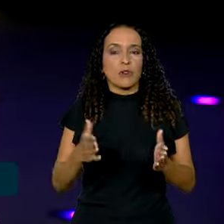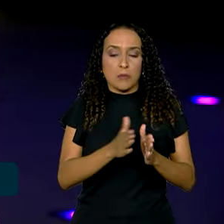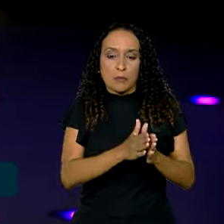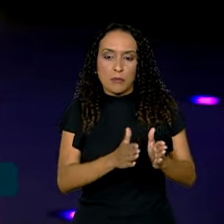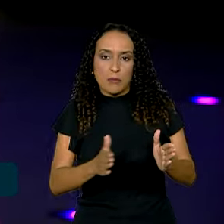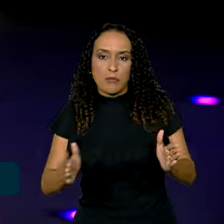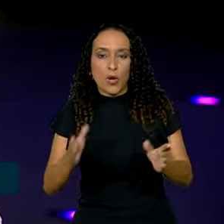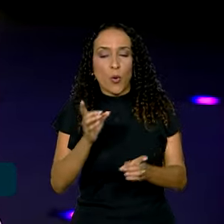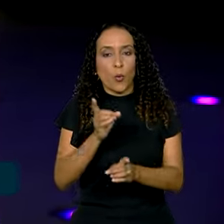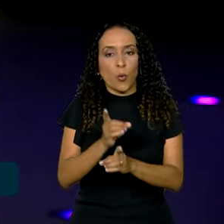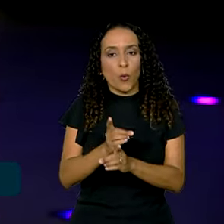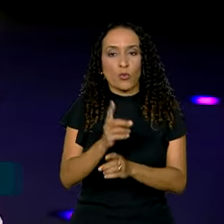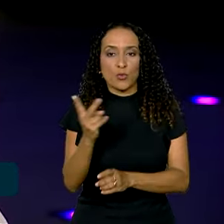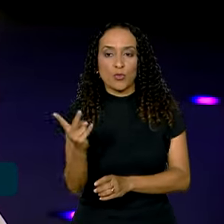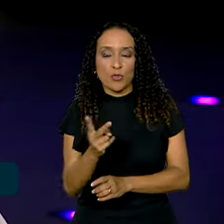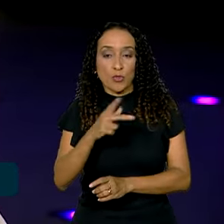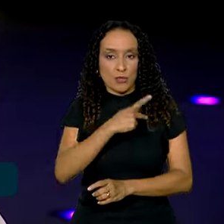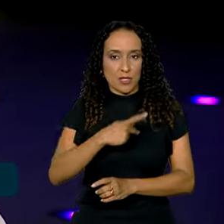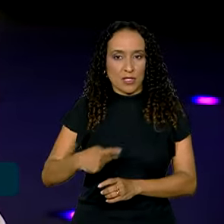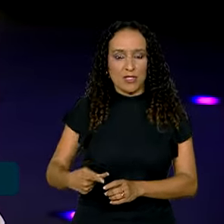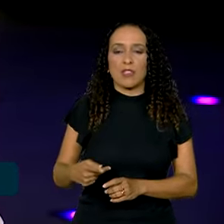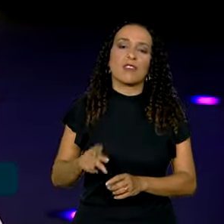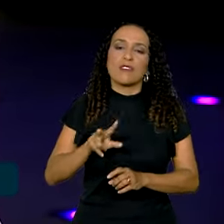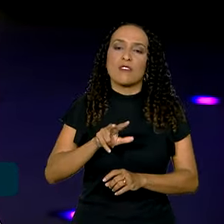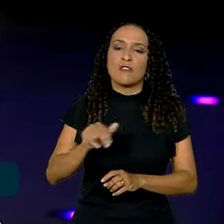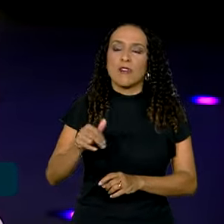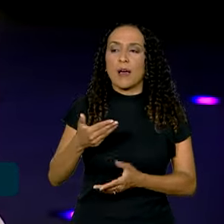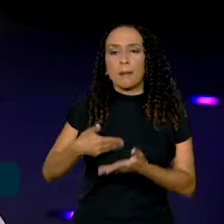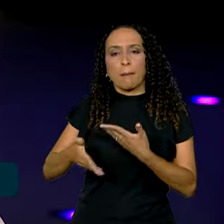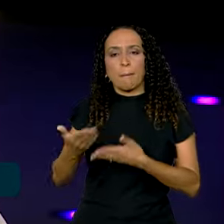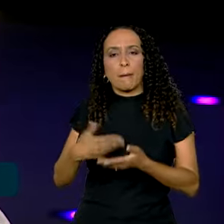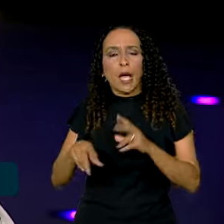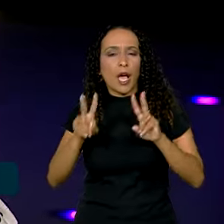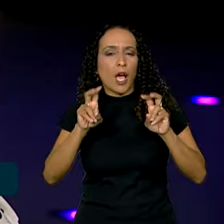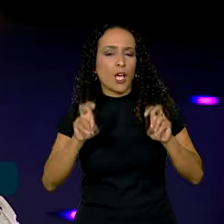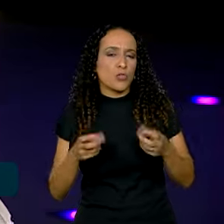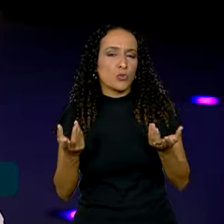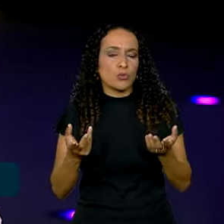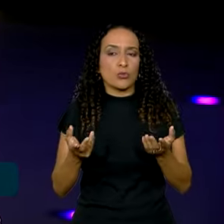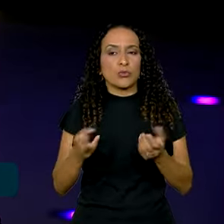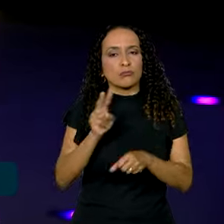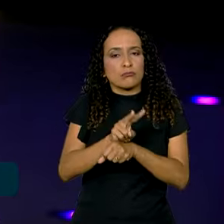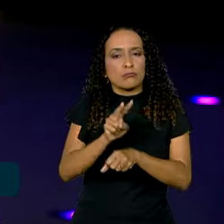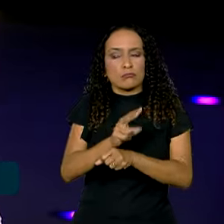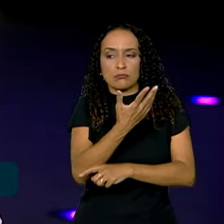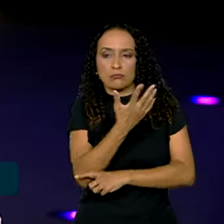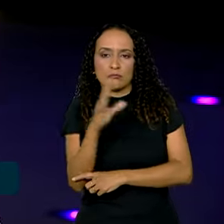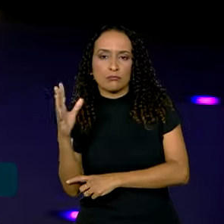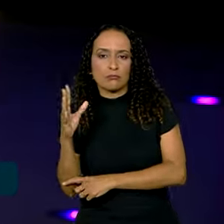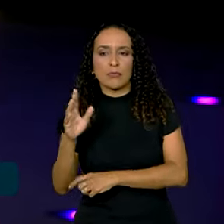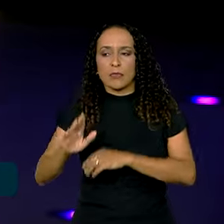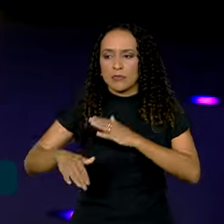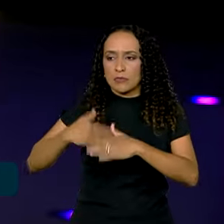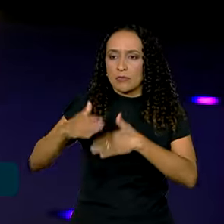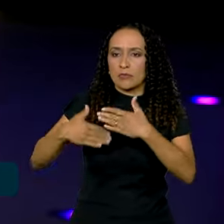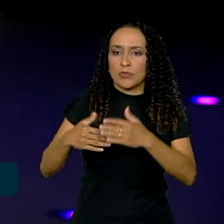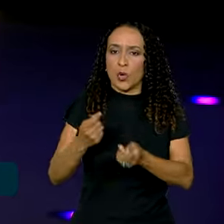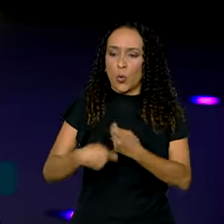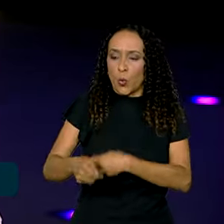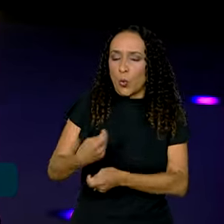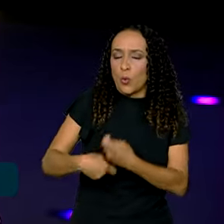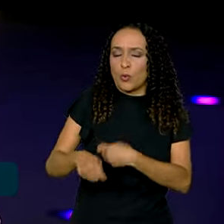primeiro encontro, os dois presidentes devem tratar de assuntos como preservação ambiental, desenvolvimento